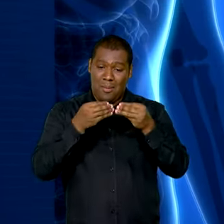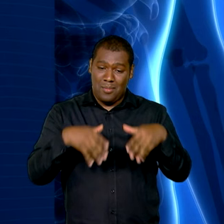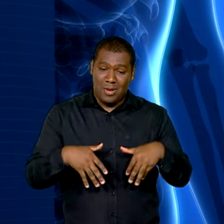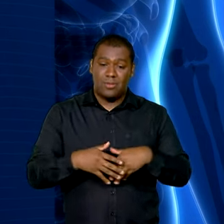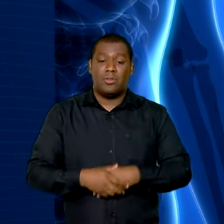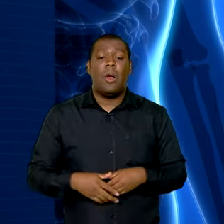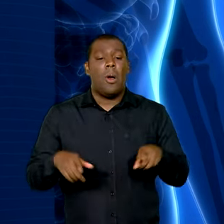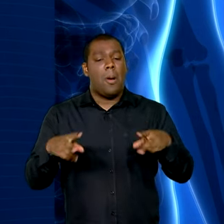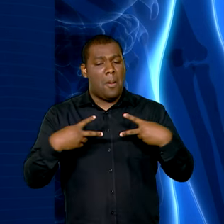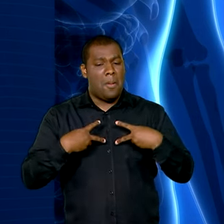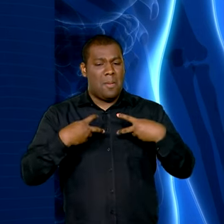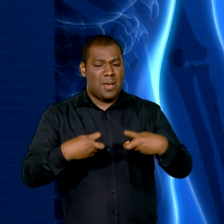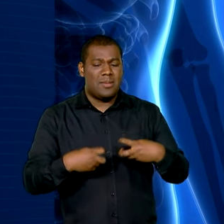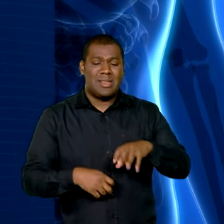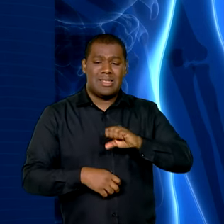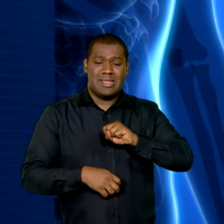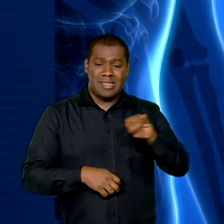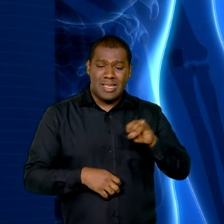sintomas da doença.